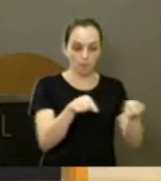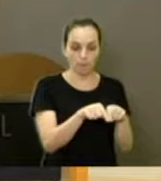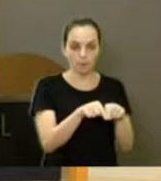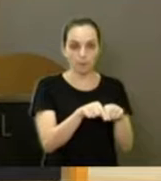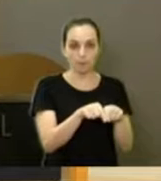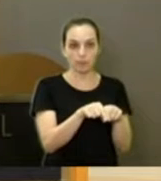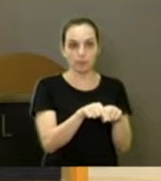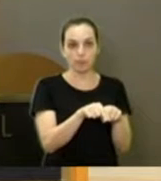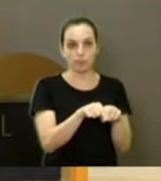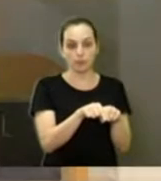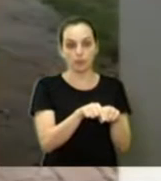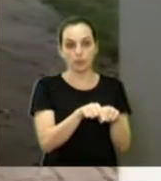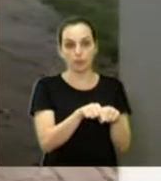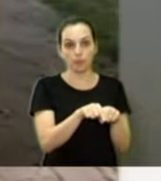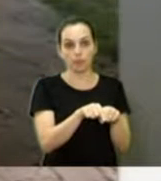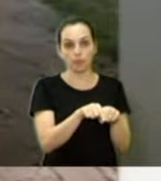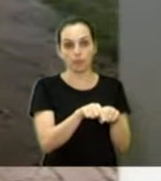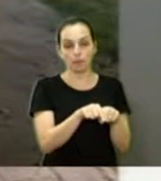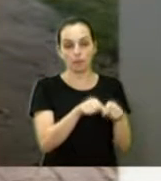Farmácia,